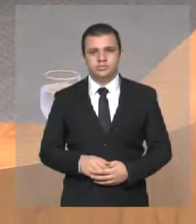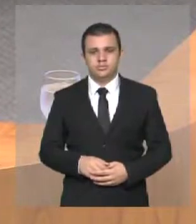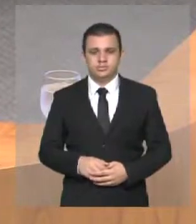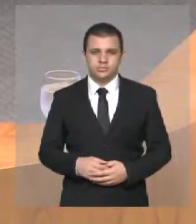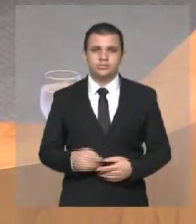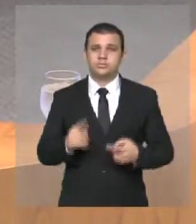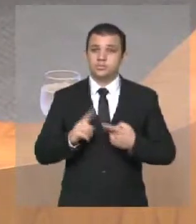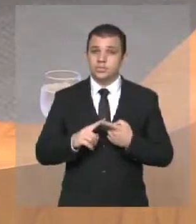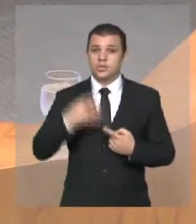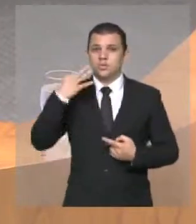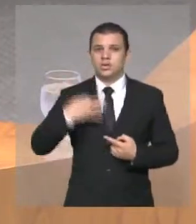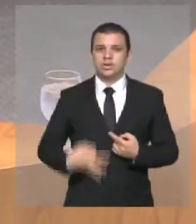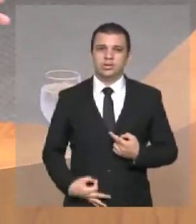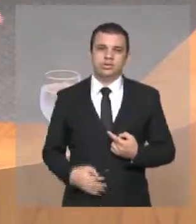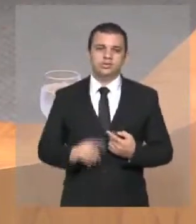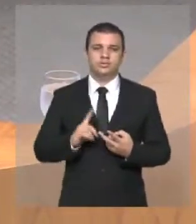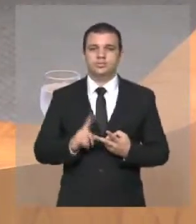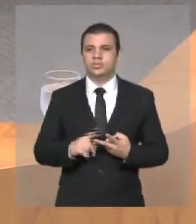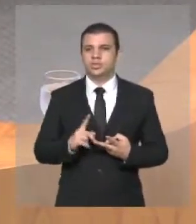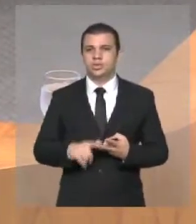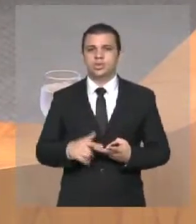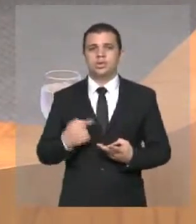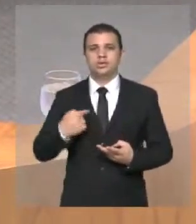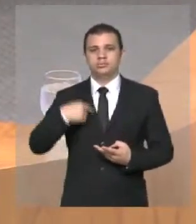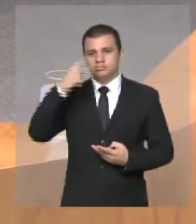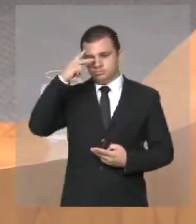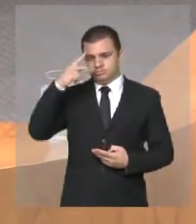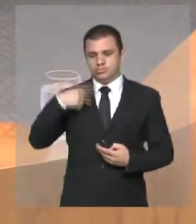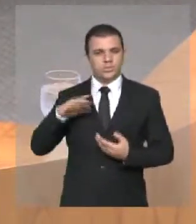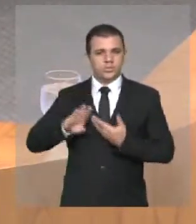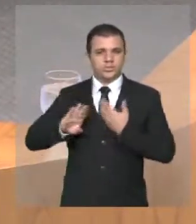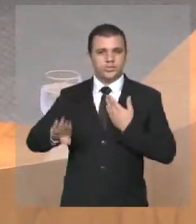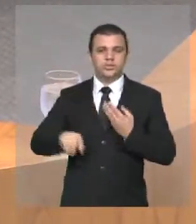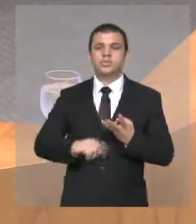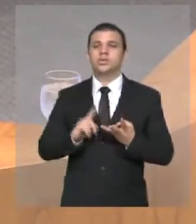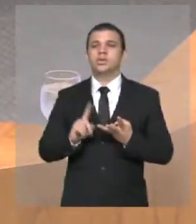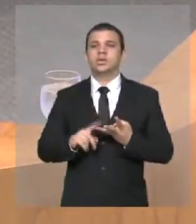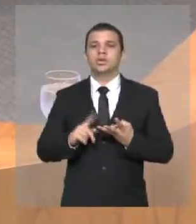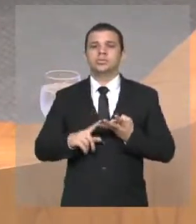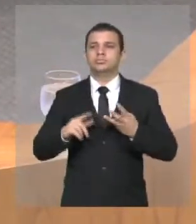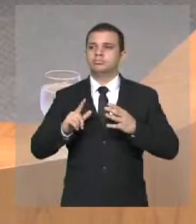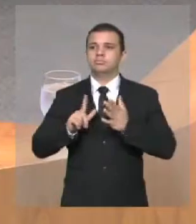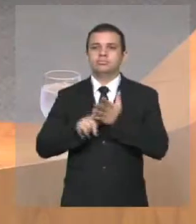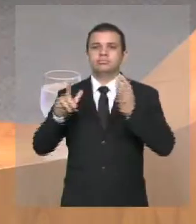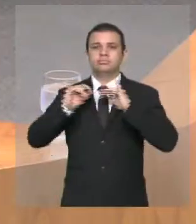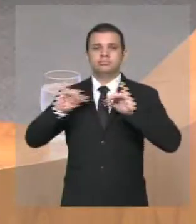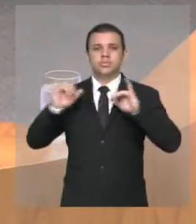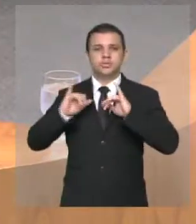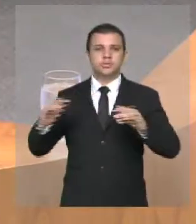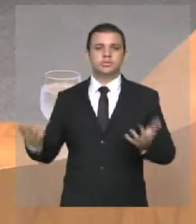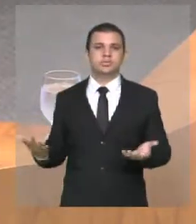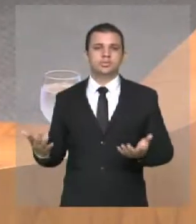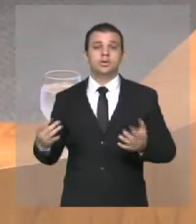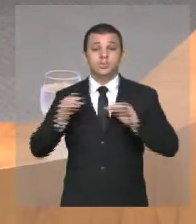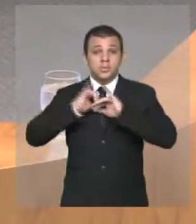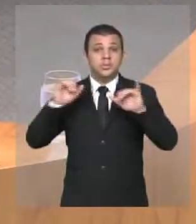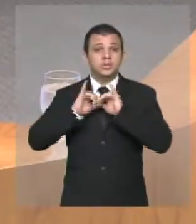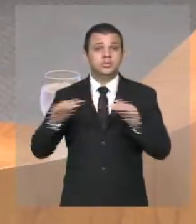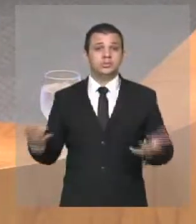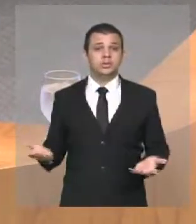moralidade, impessoalidade, publicidade. A publicidade. Recebemos sim